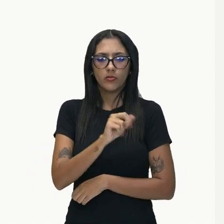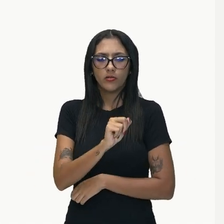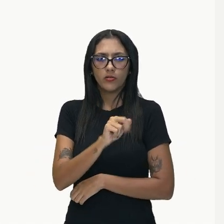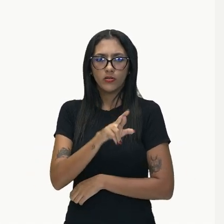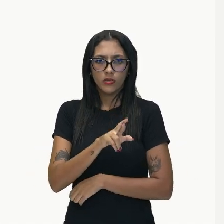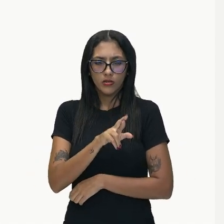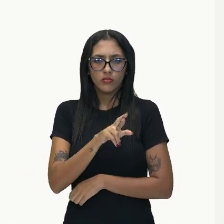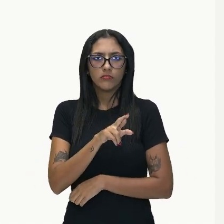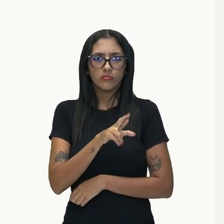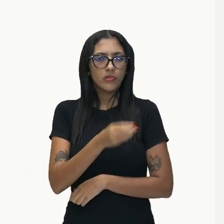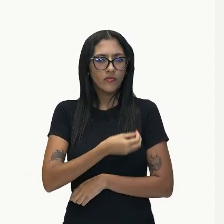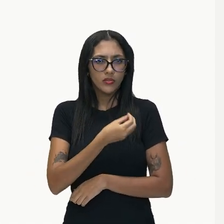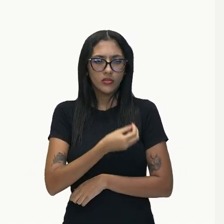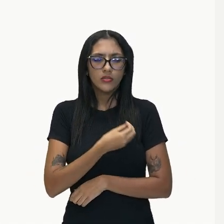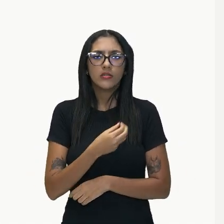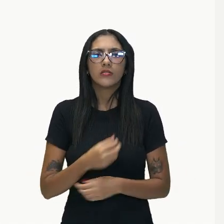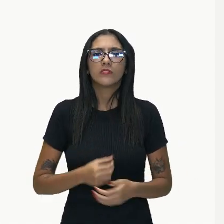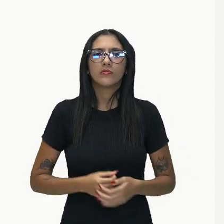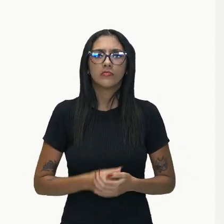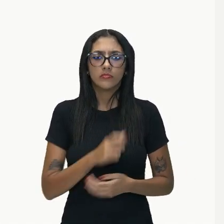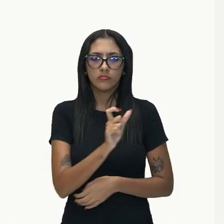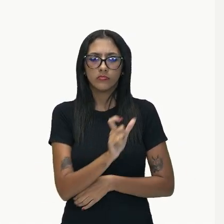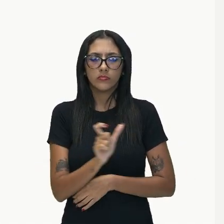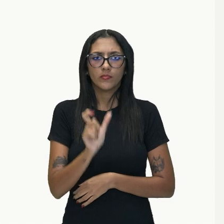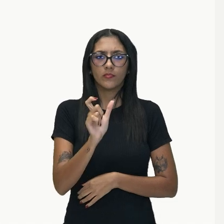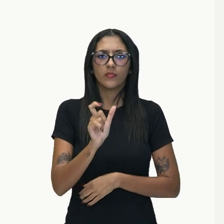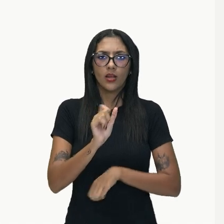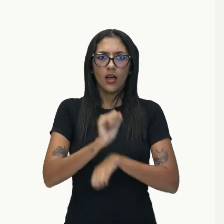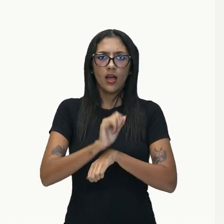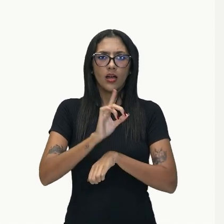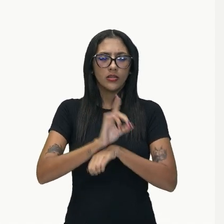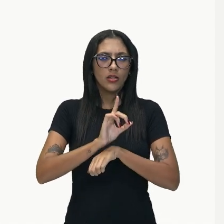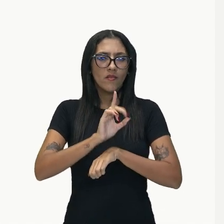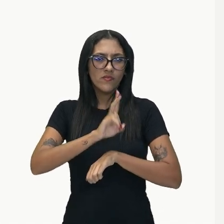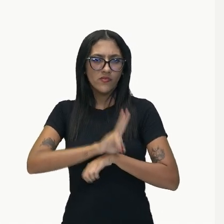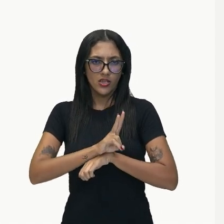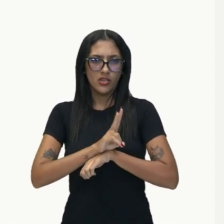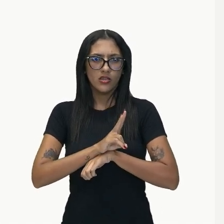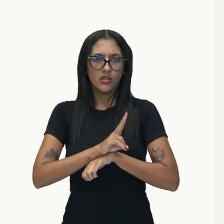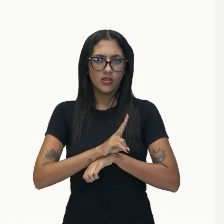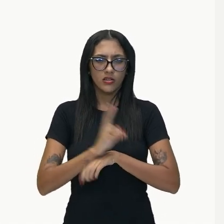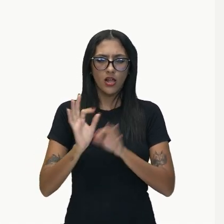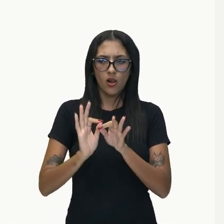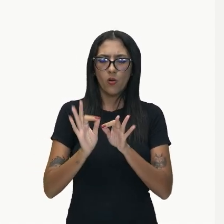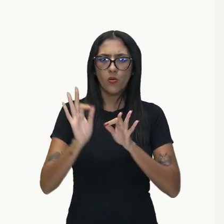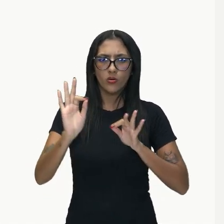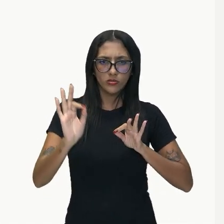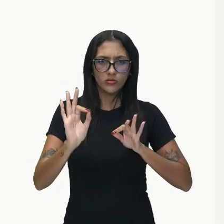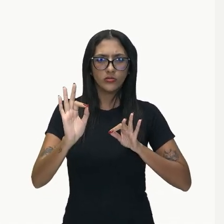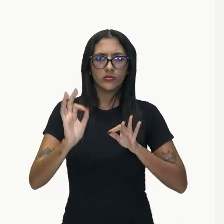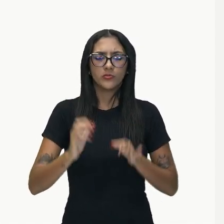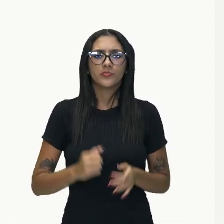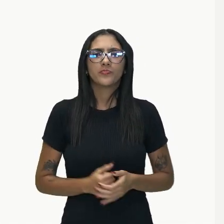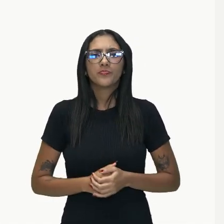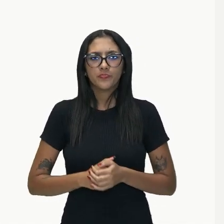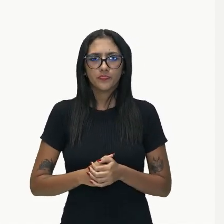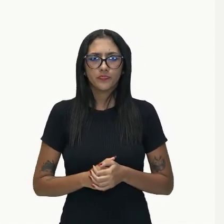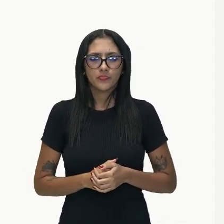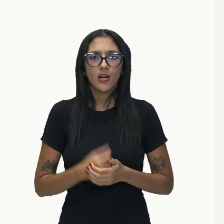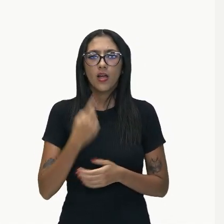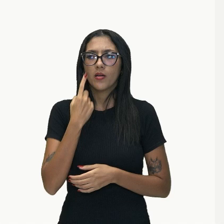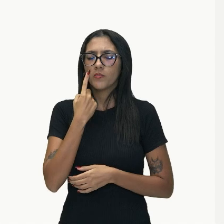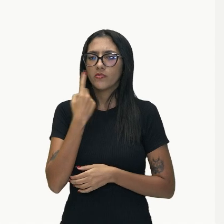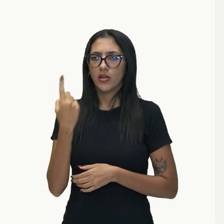verbo, longe, é o nosso advérbio, ok? E observem que da capital